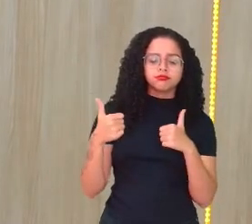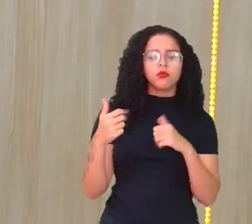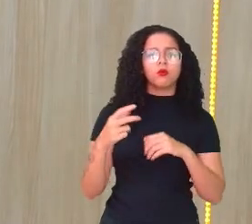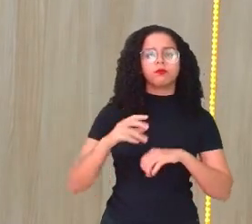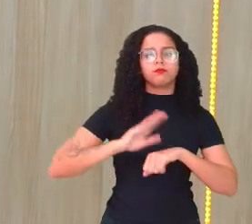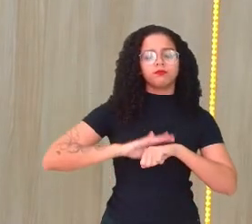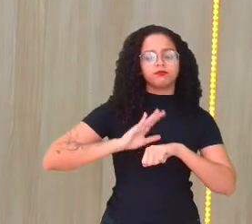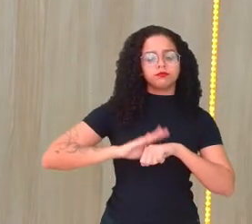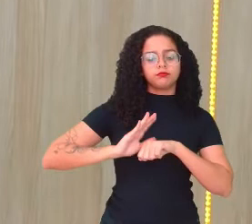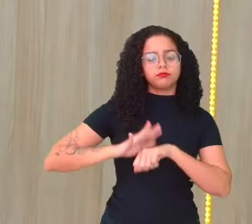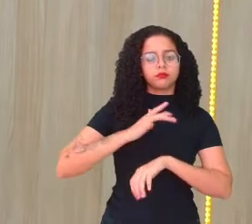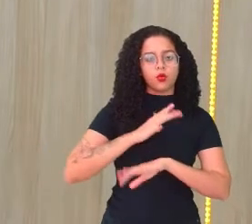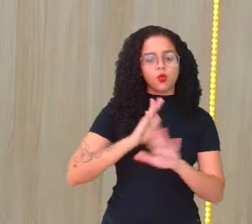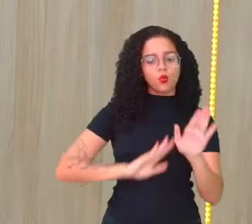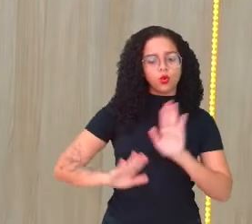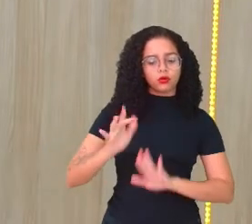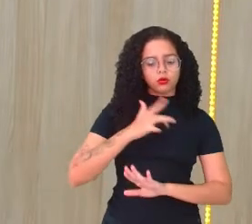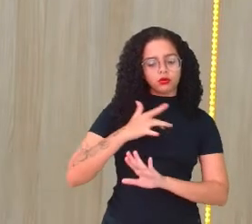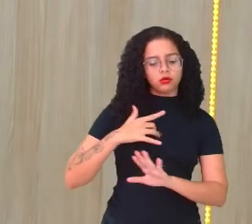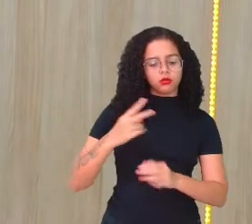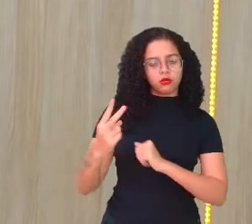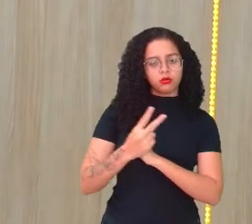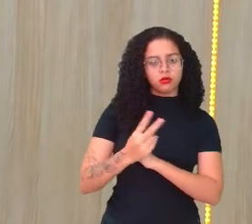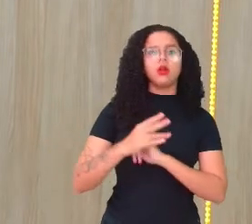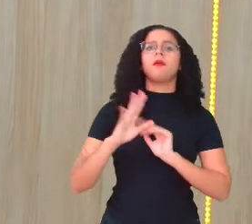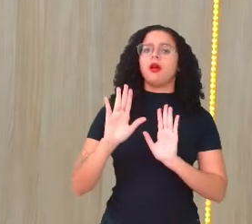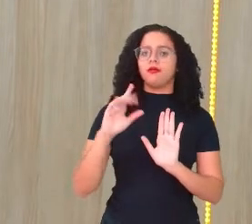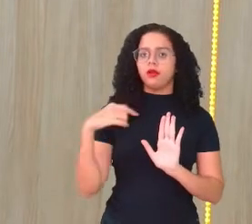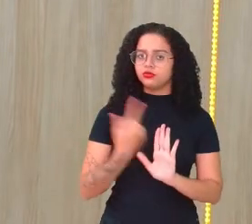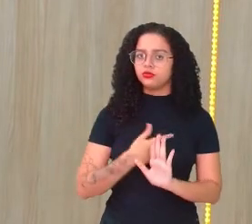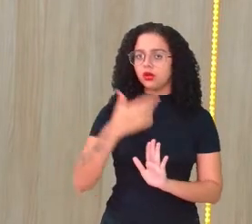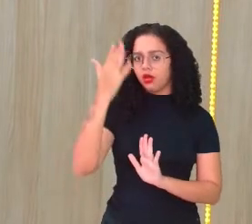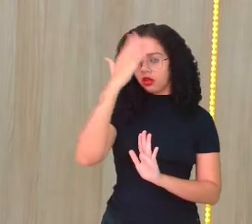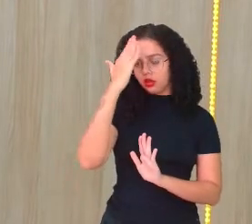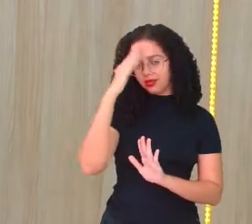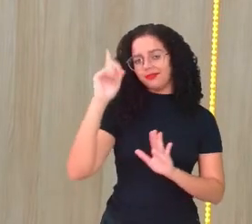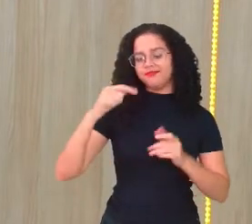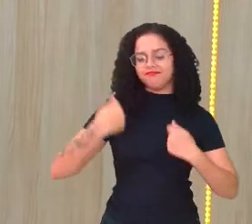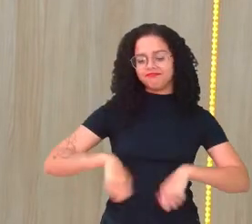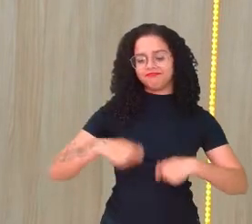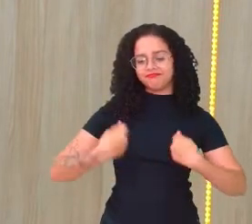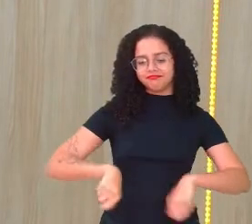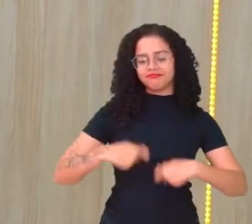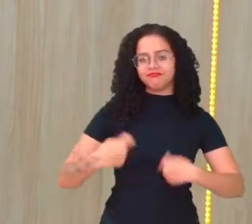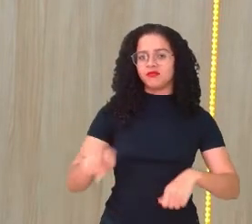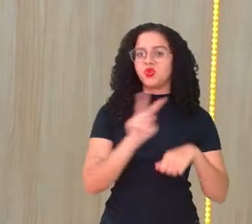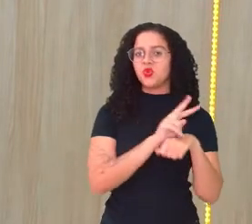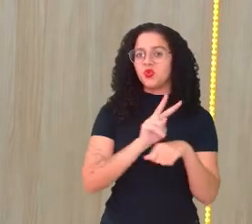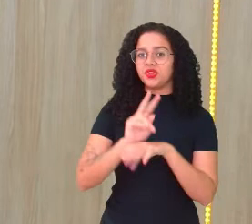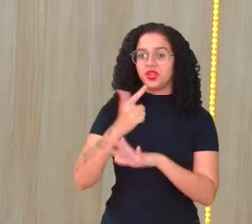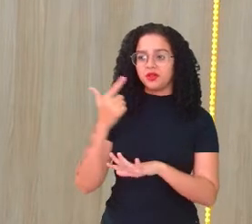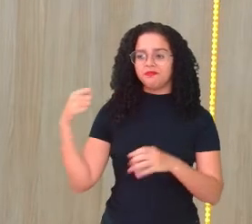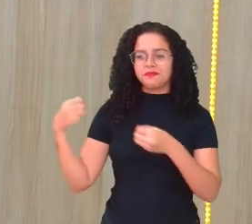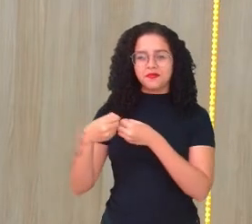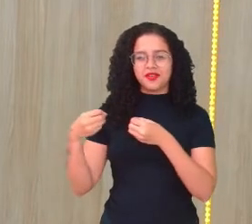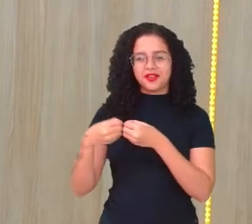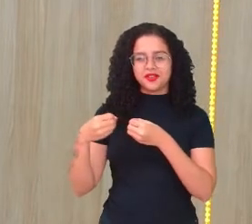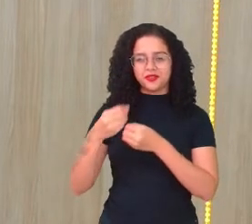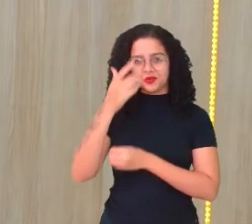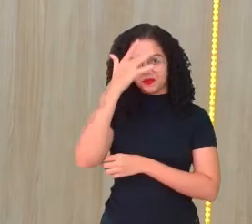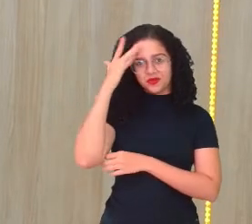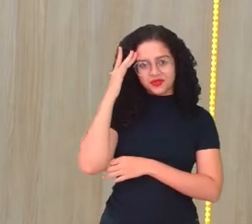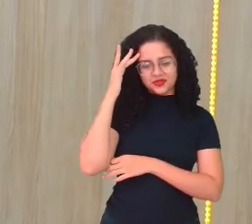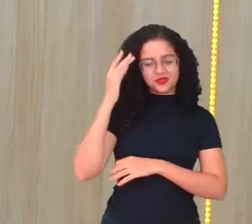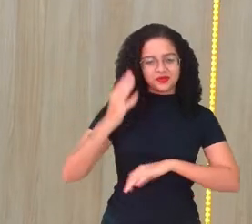mais a gente entende também o quanto que é necessário da gente cuidar também dos próximos a nós, né? Então, é